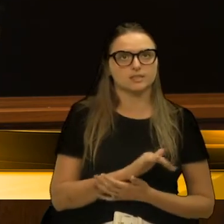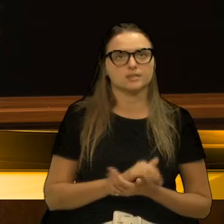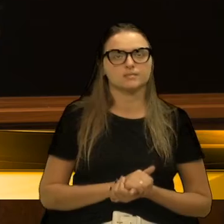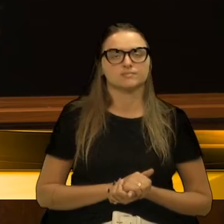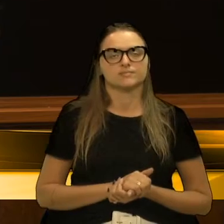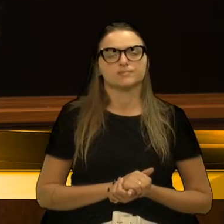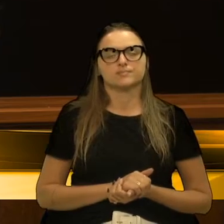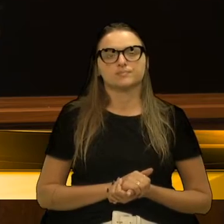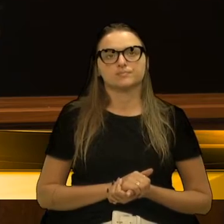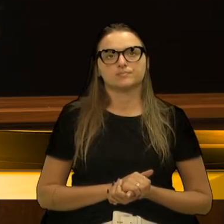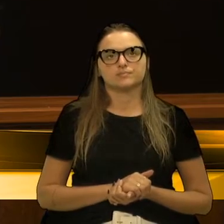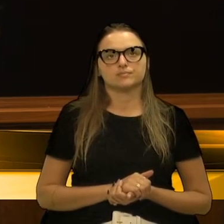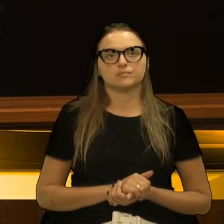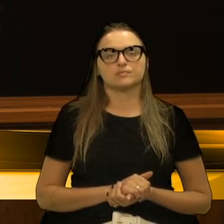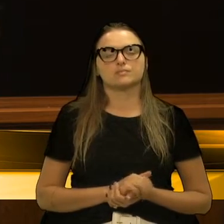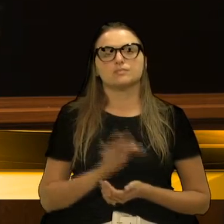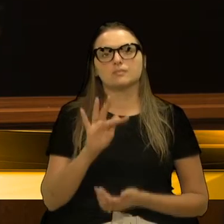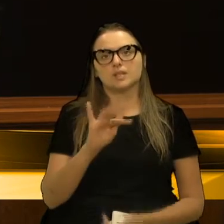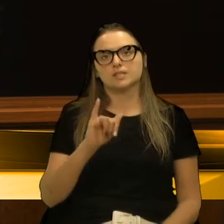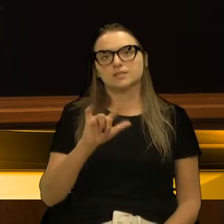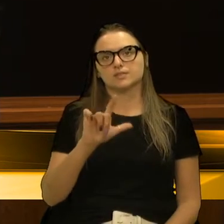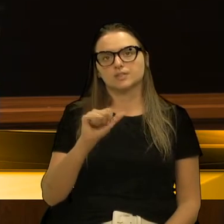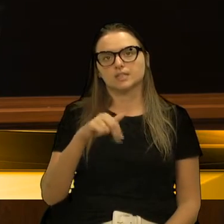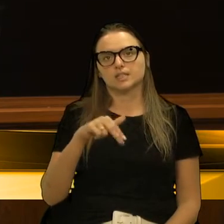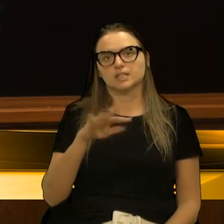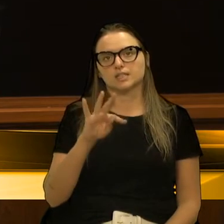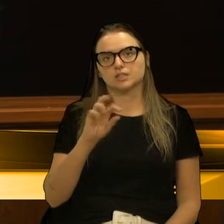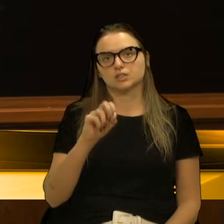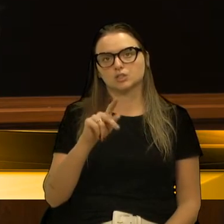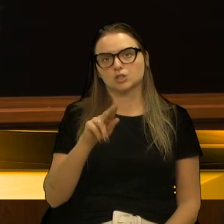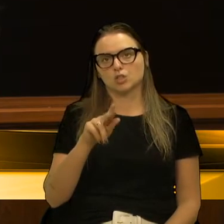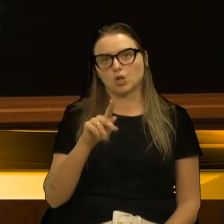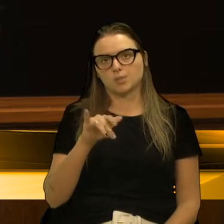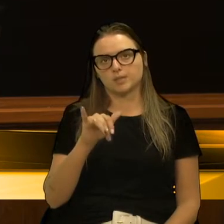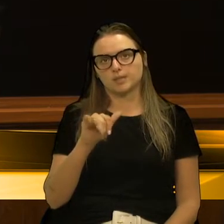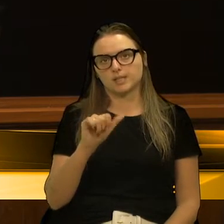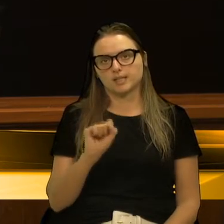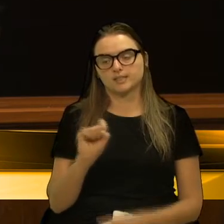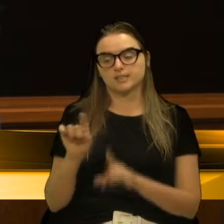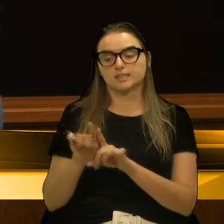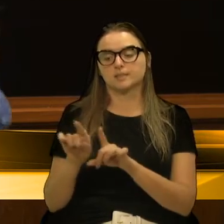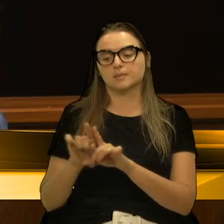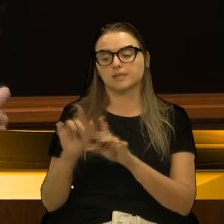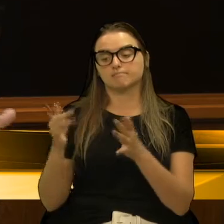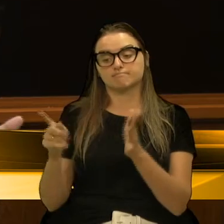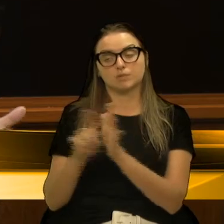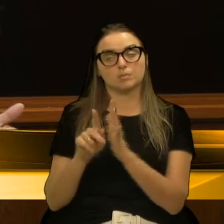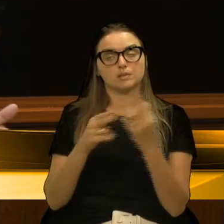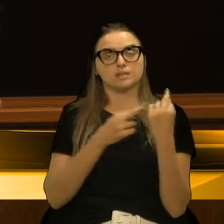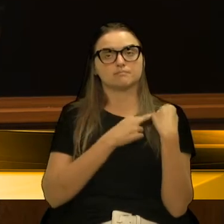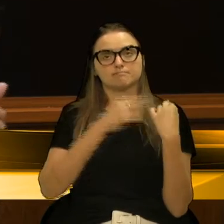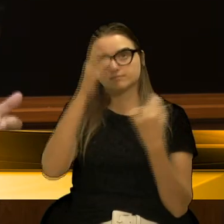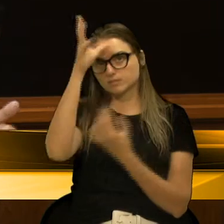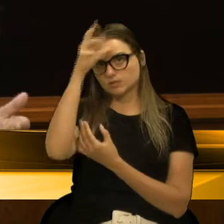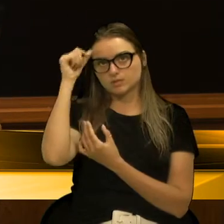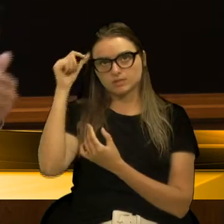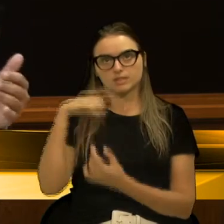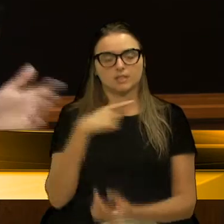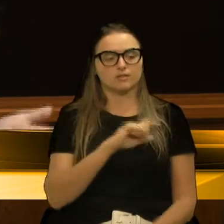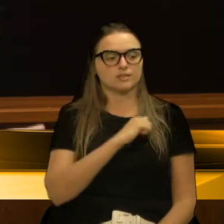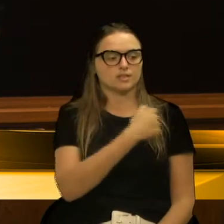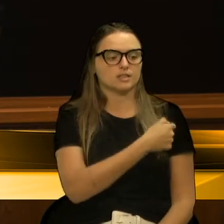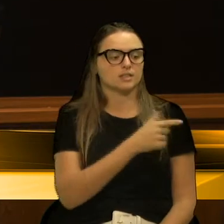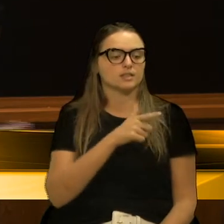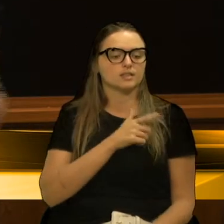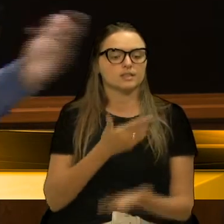as que são filantrópicas e as privadas. E, nesse sentido, o poder público, cabe ao poder público fiscalizar, ou seja, nós temos todo um setor da